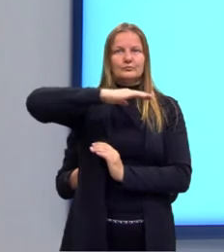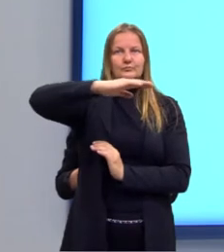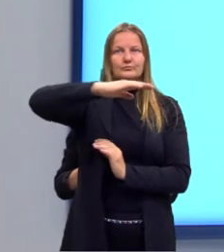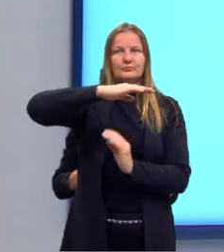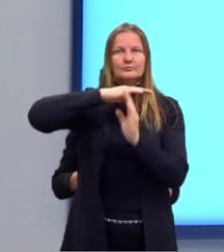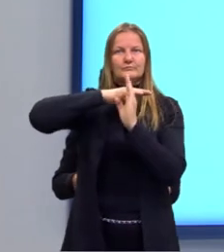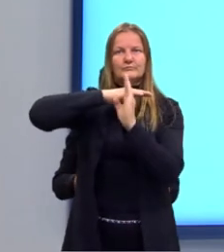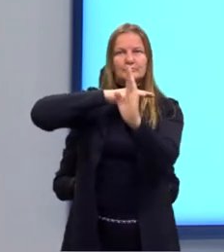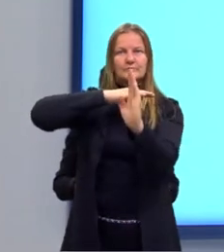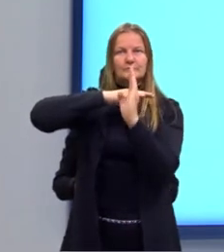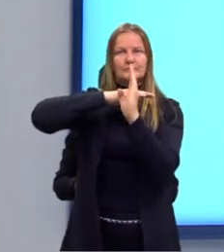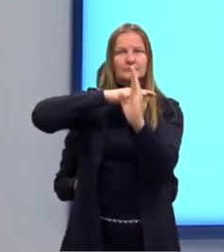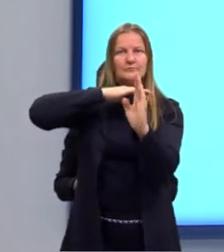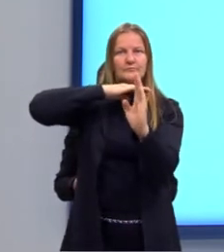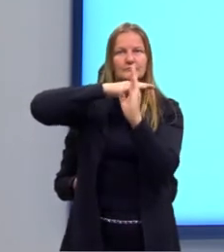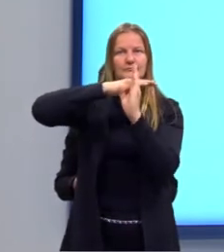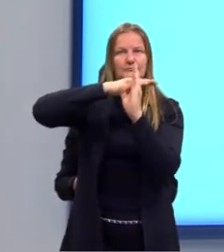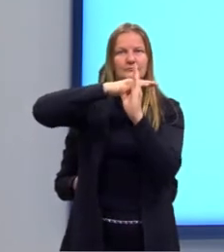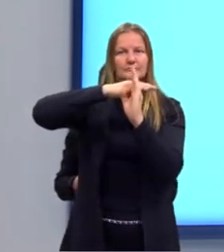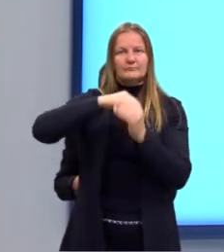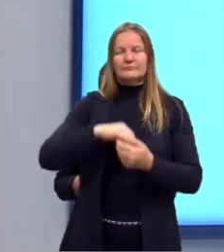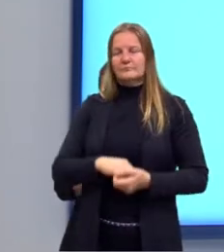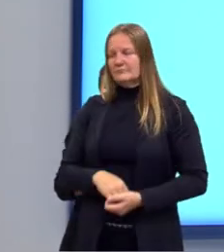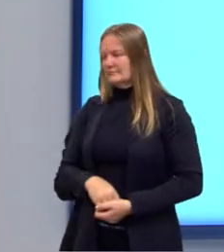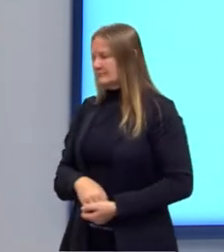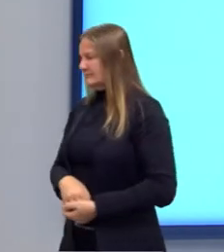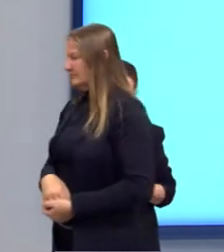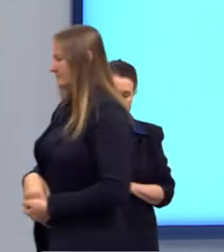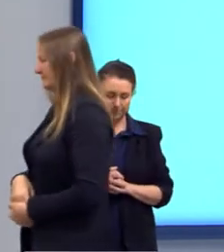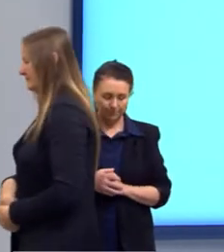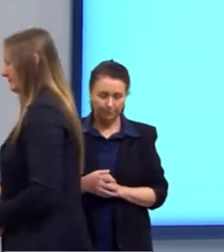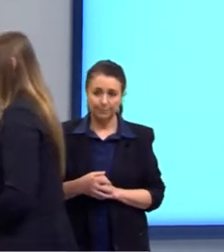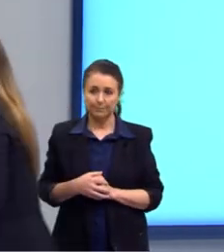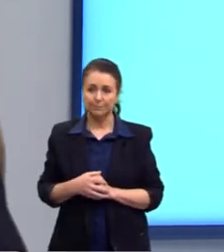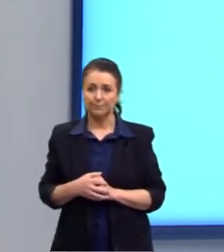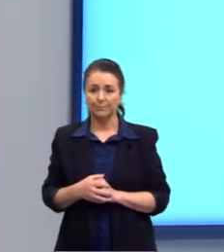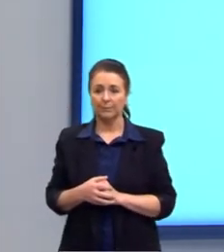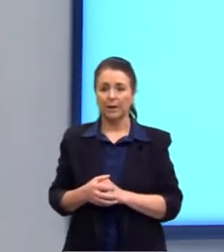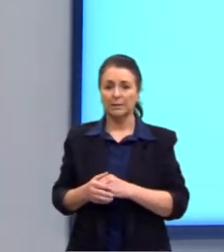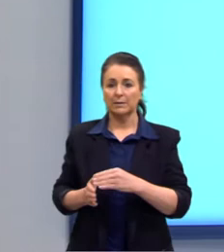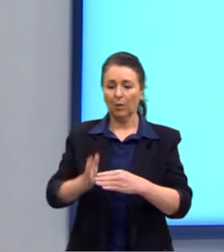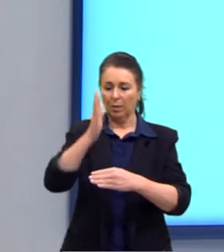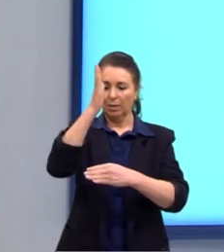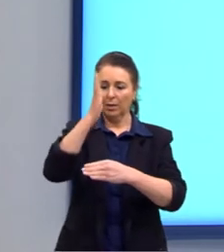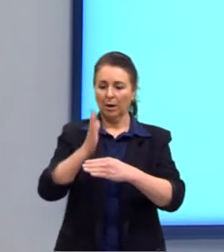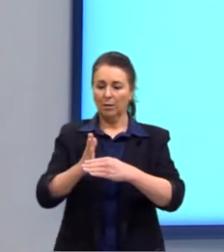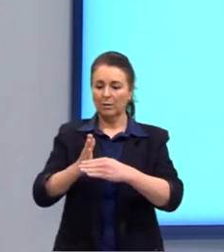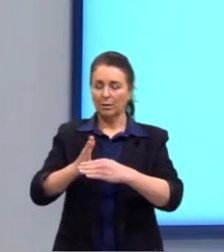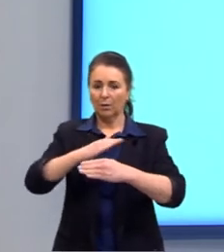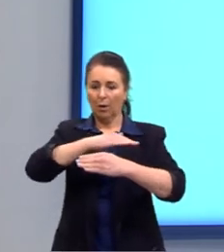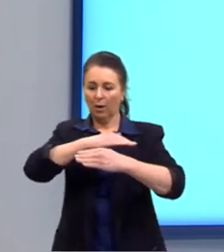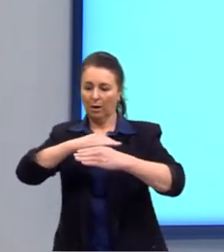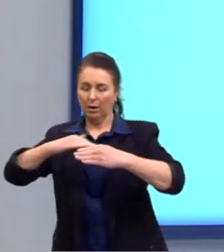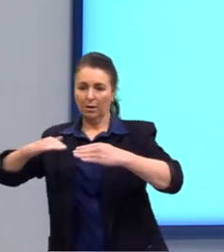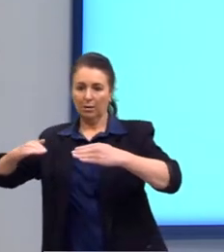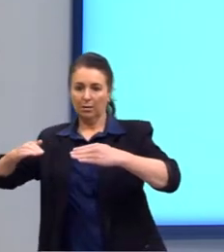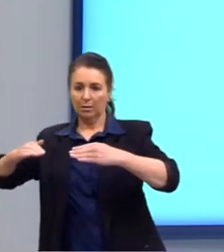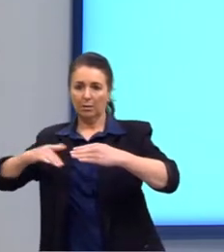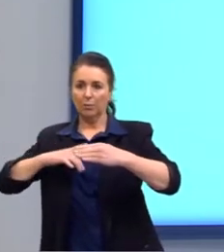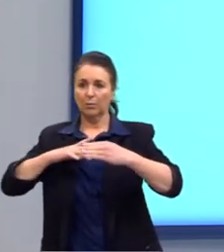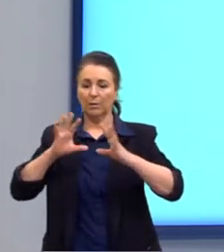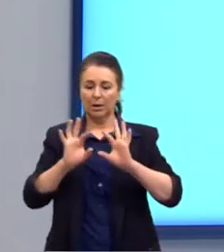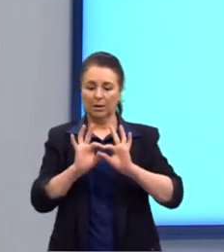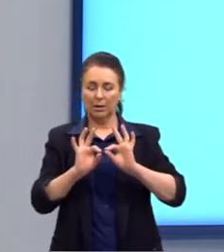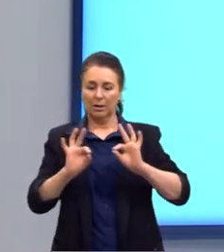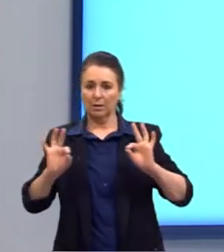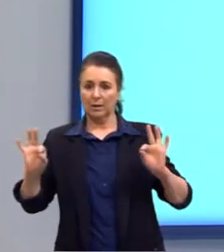vertical. Eles se cruzam, então, eles são chamados de secantes. E assim como nós temos as retas